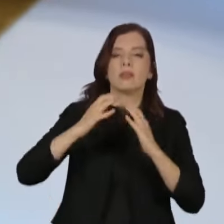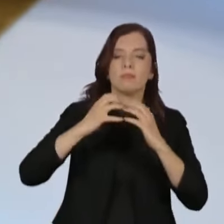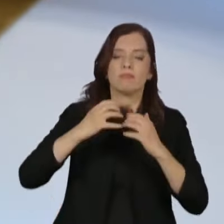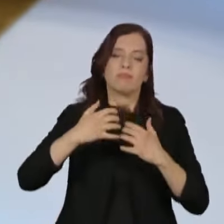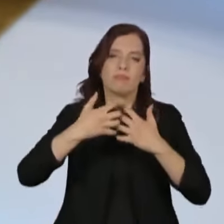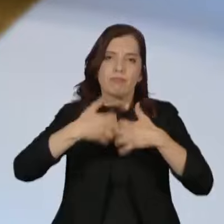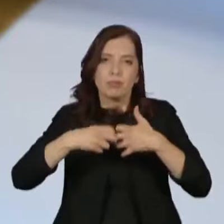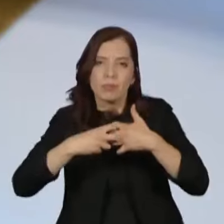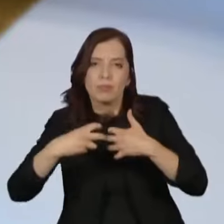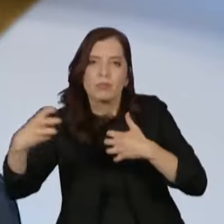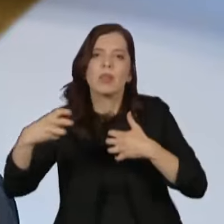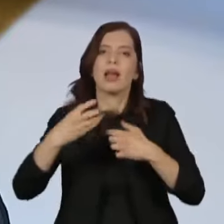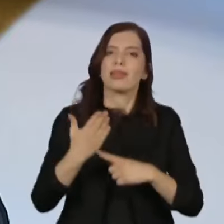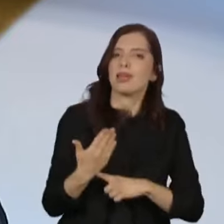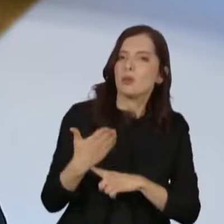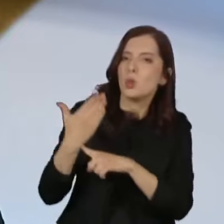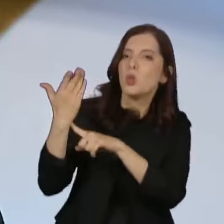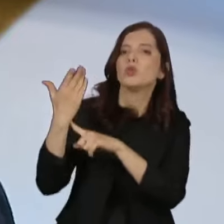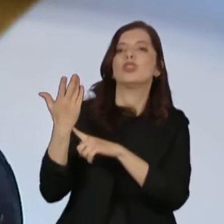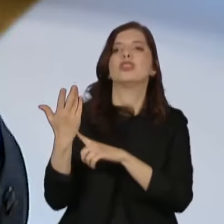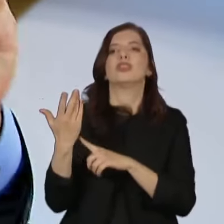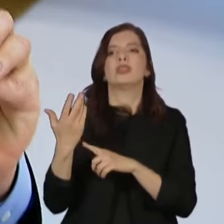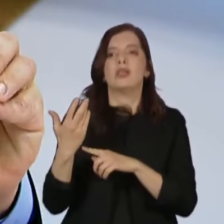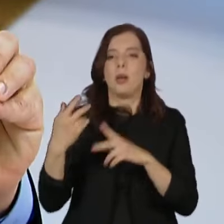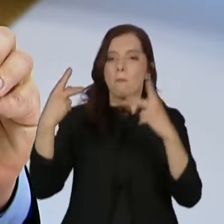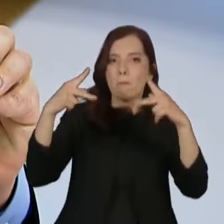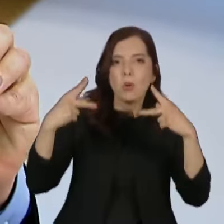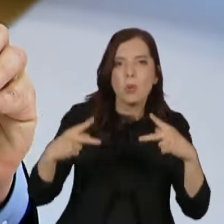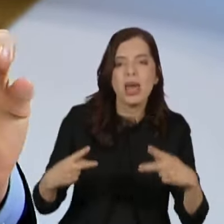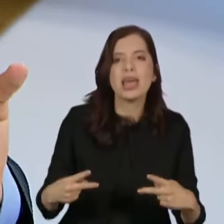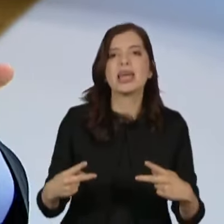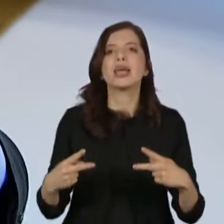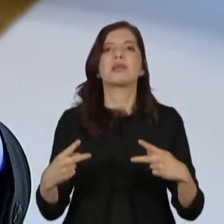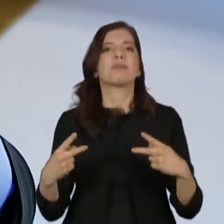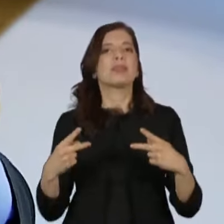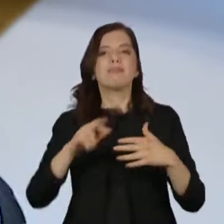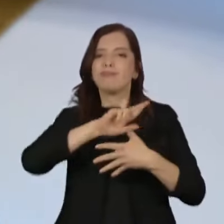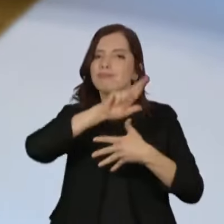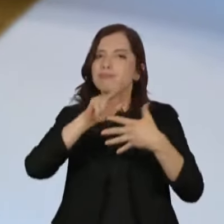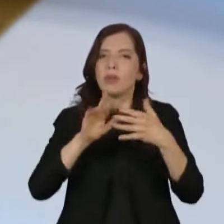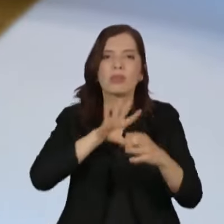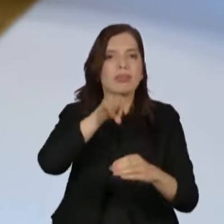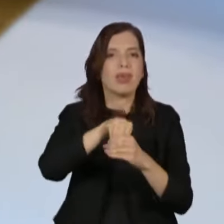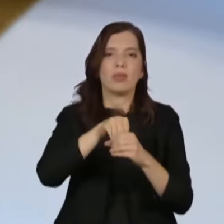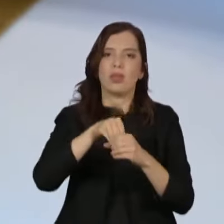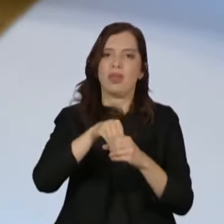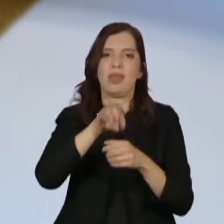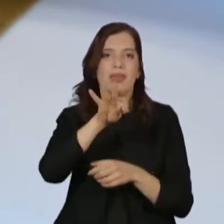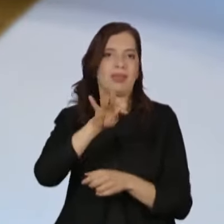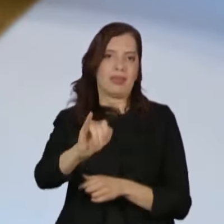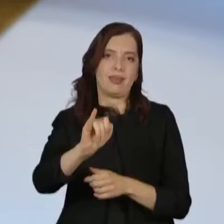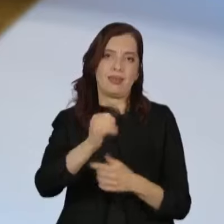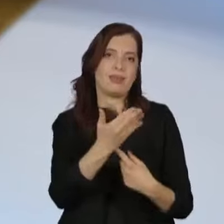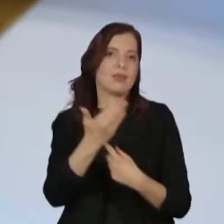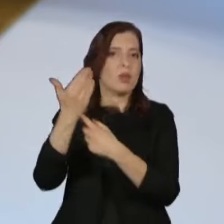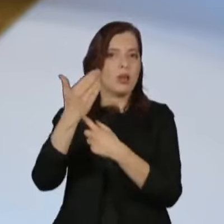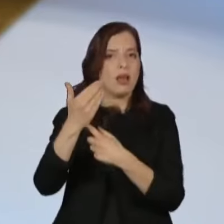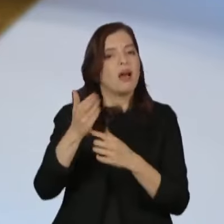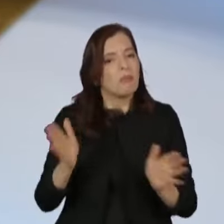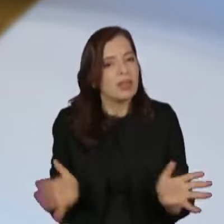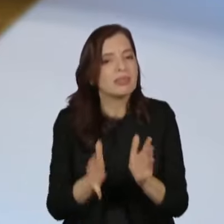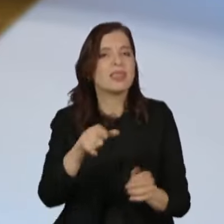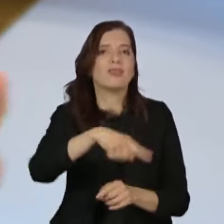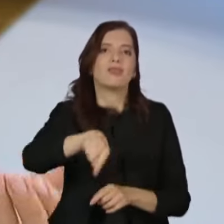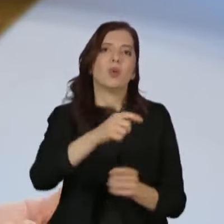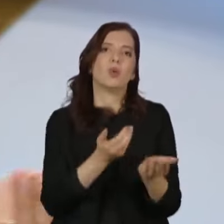serviços como esses que eu mencionei. Para formar os jovens da periferia e colocá-los em contato, em sintonia com essa